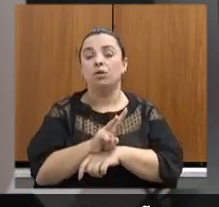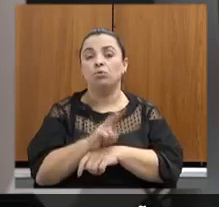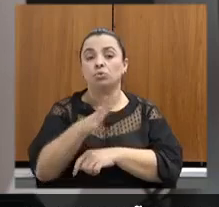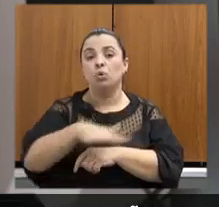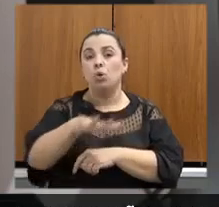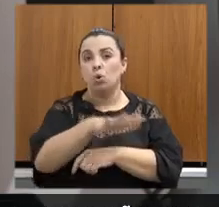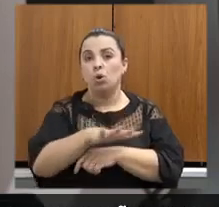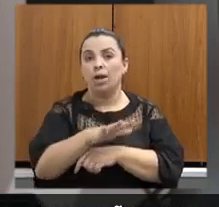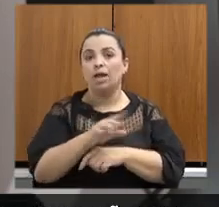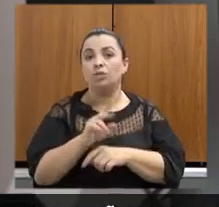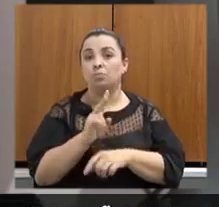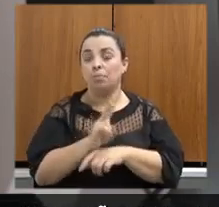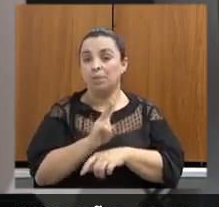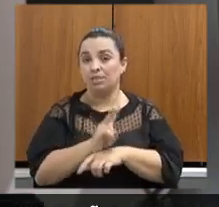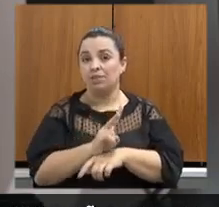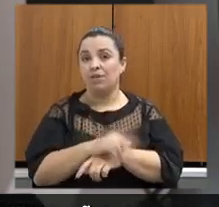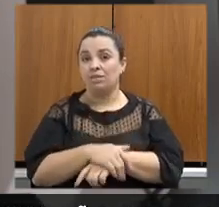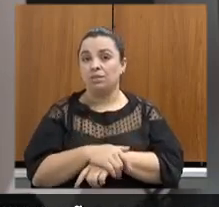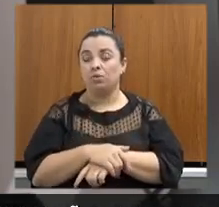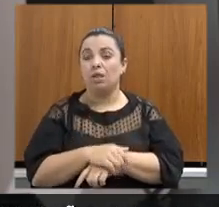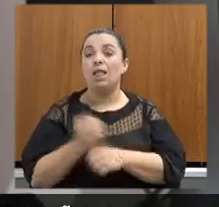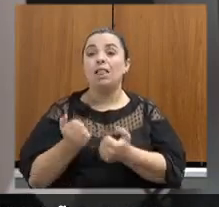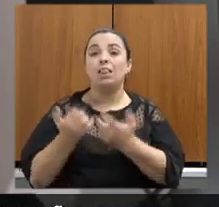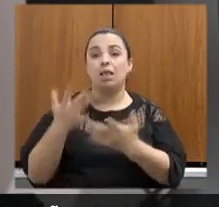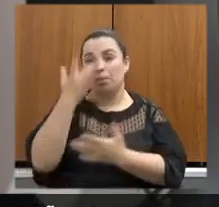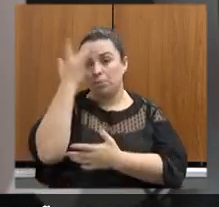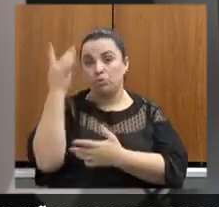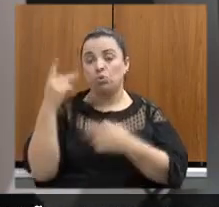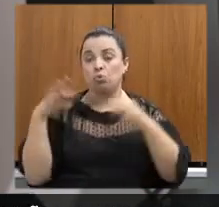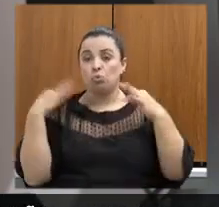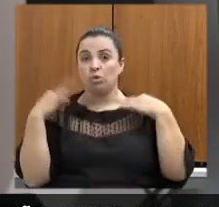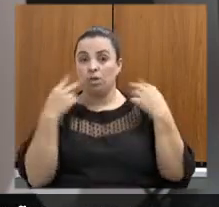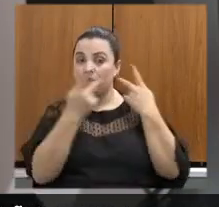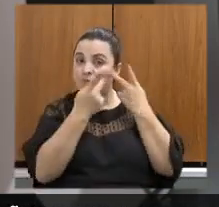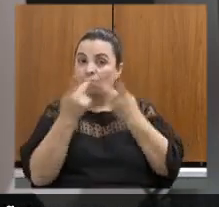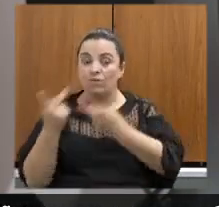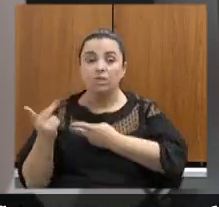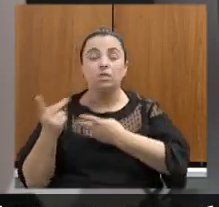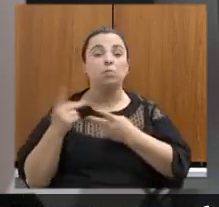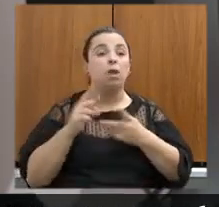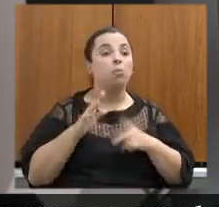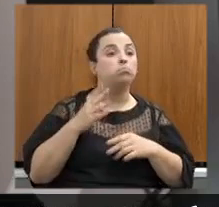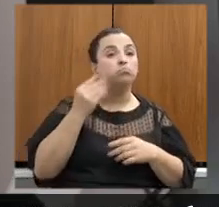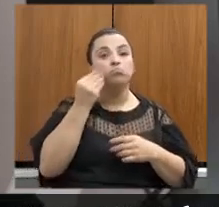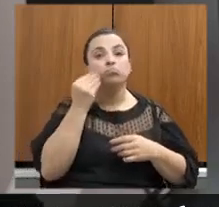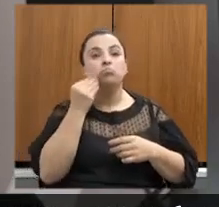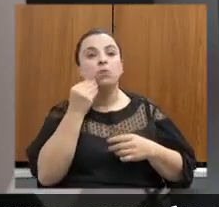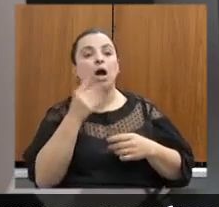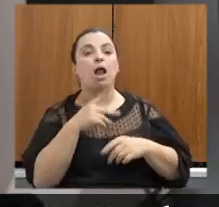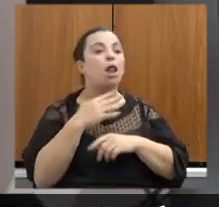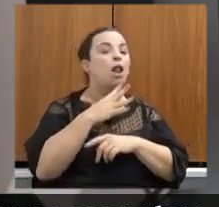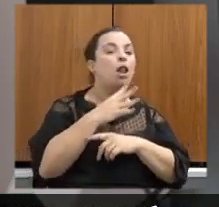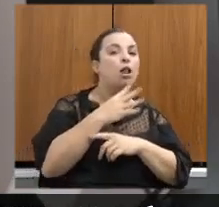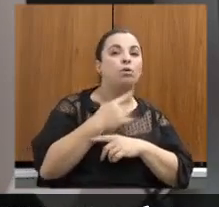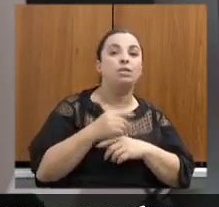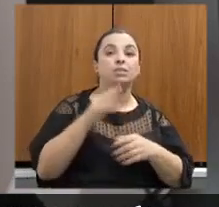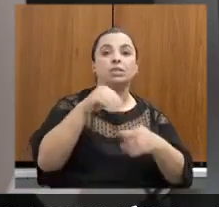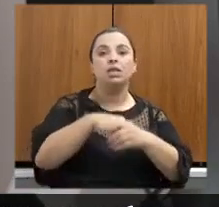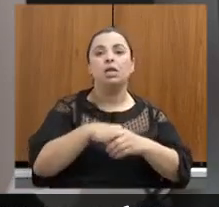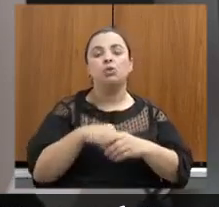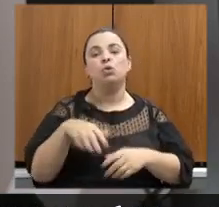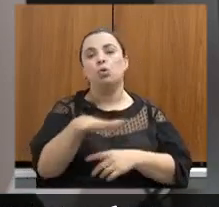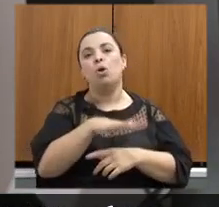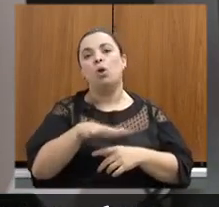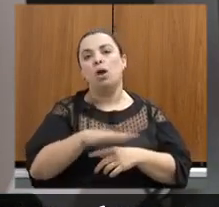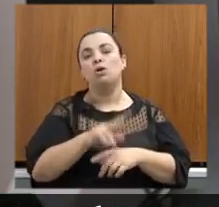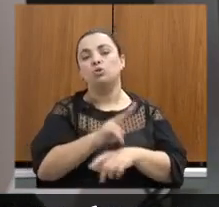condições adequadas para usufruir as nossas instalações dentro das unidades de conservação. Então, o